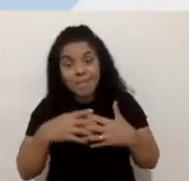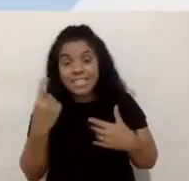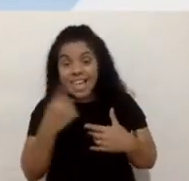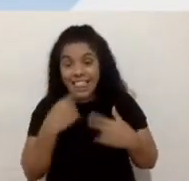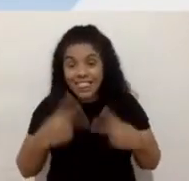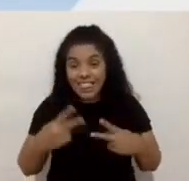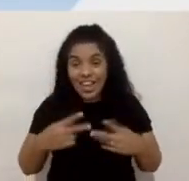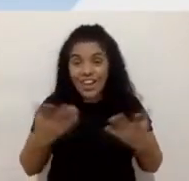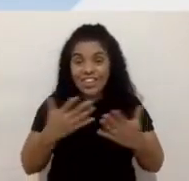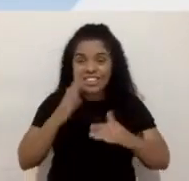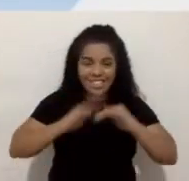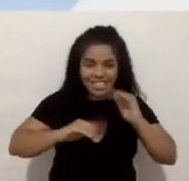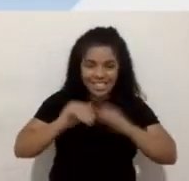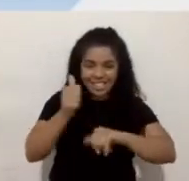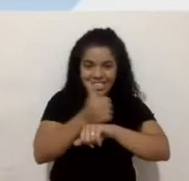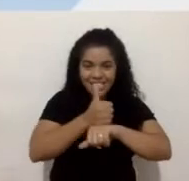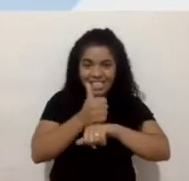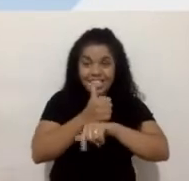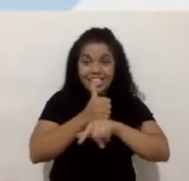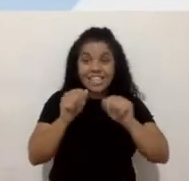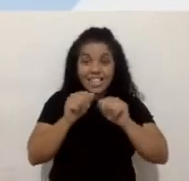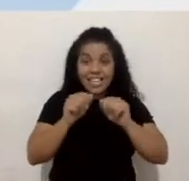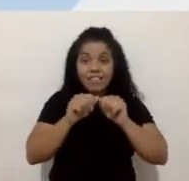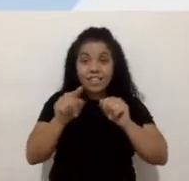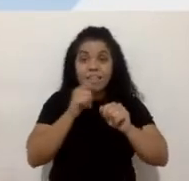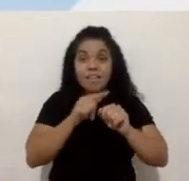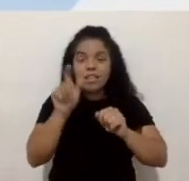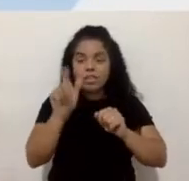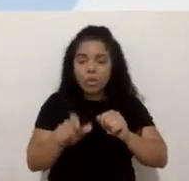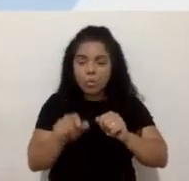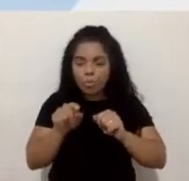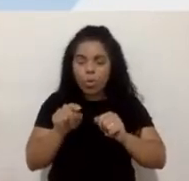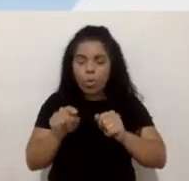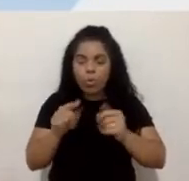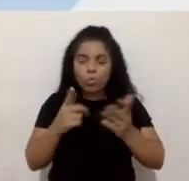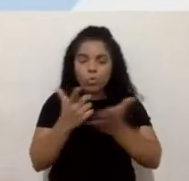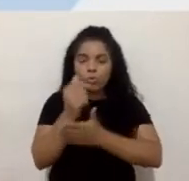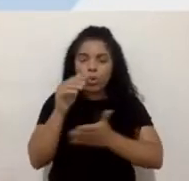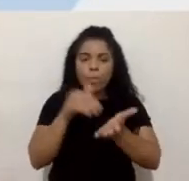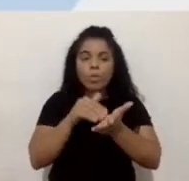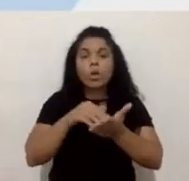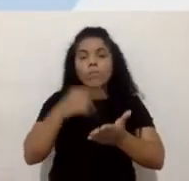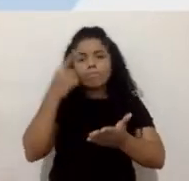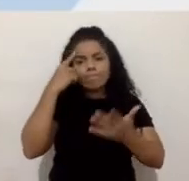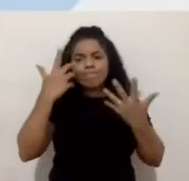profissionais temos que fazer isso para o consumidor final, a gente também tem que pensar